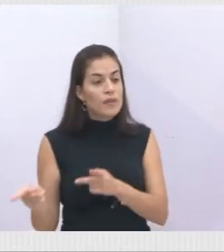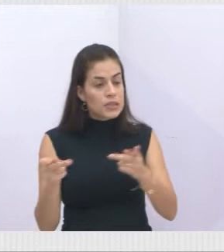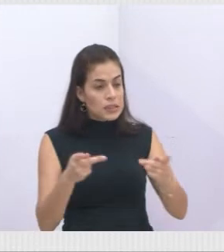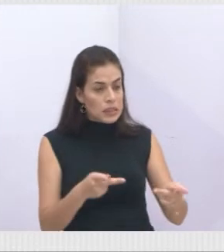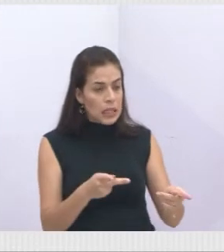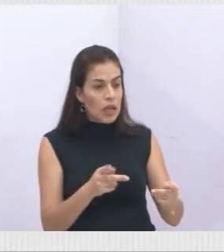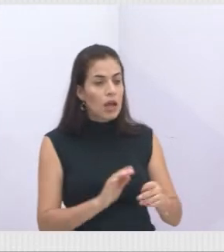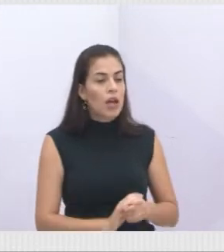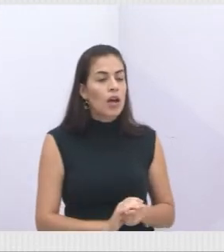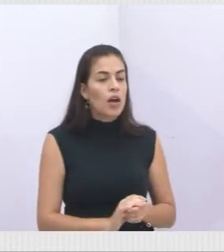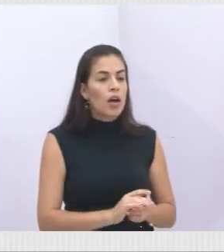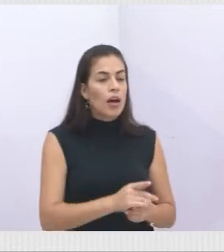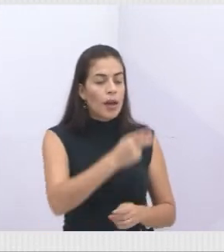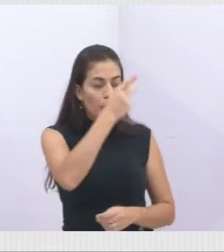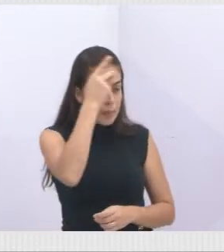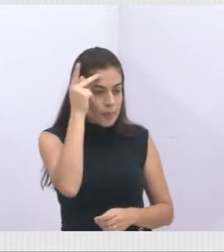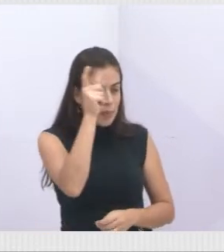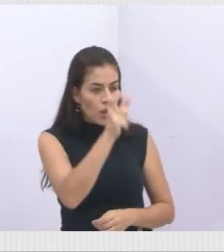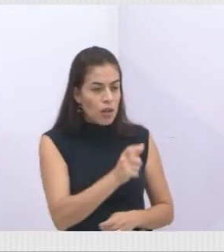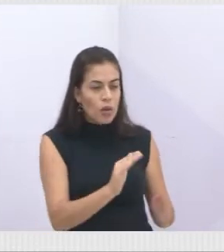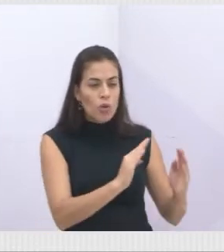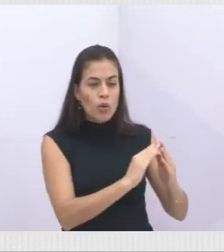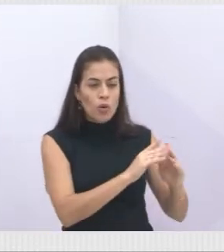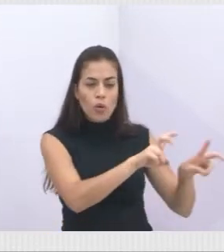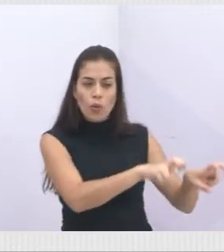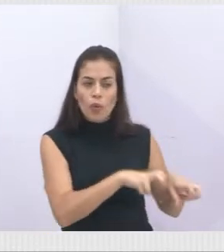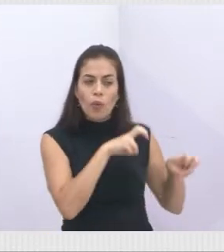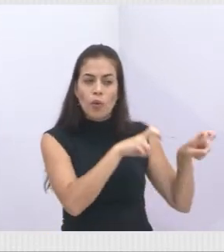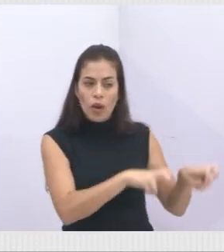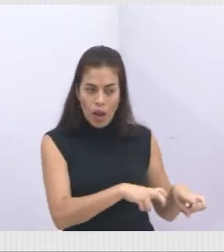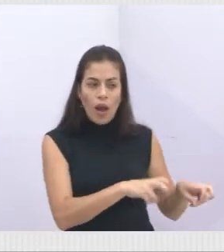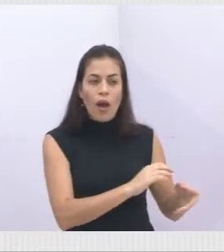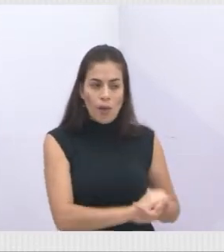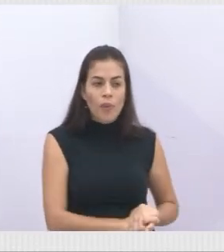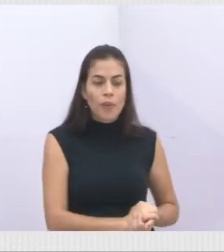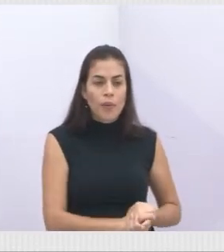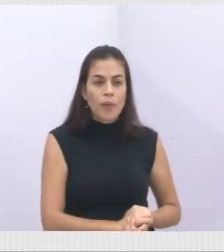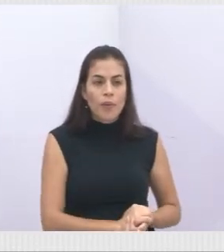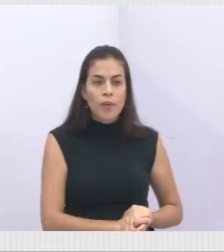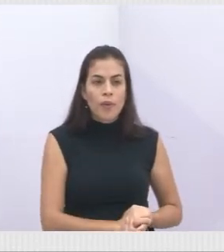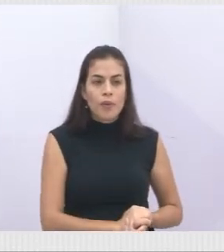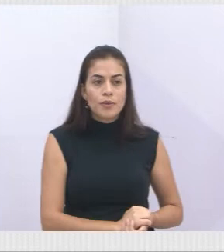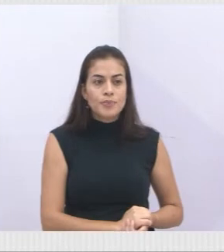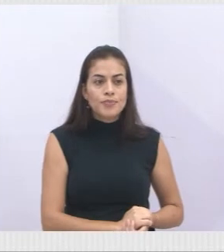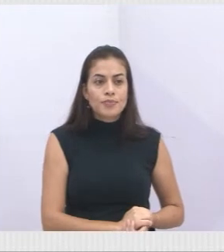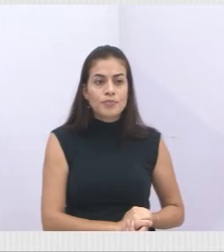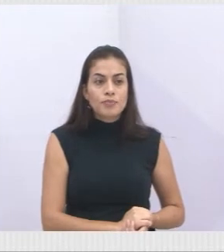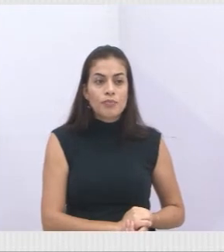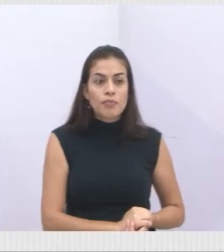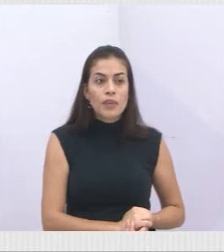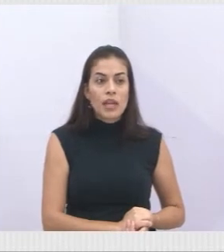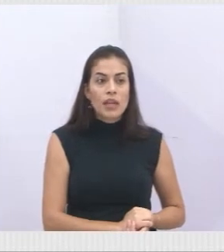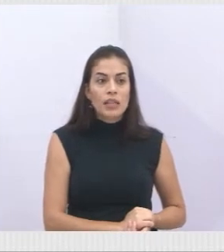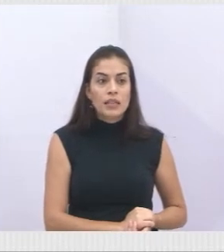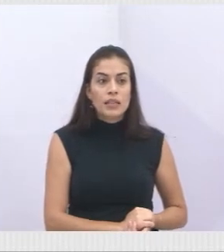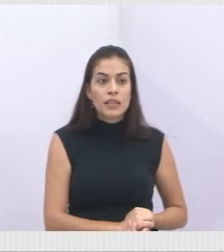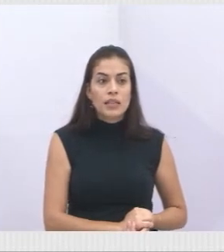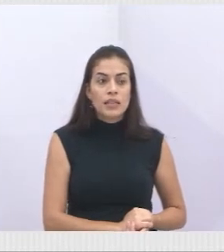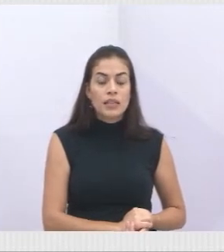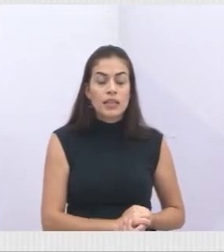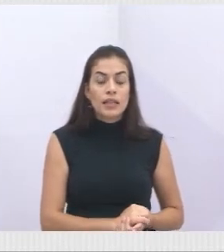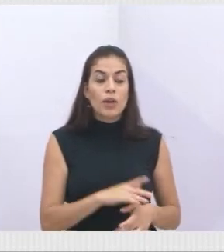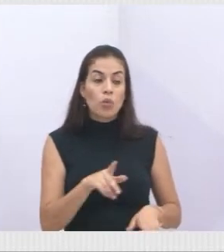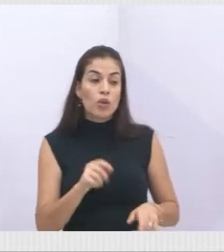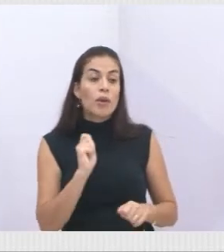propriedades rurais. E aí, as áreas possíveis de serem recuperadas são 156